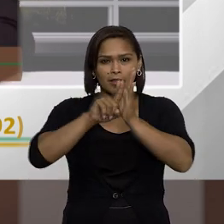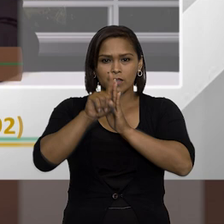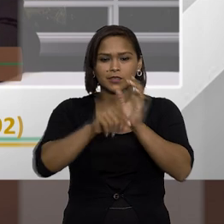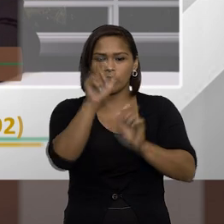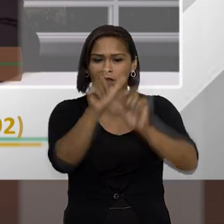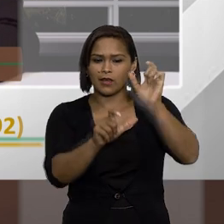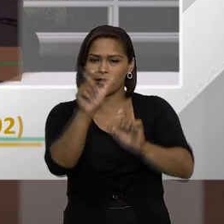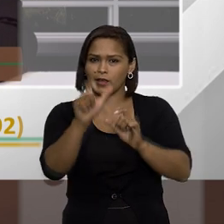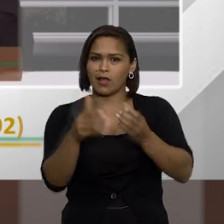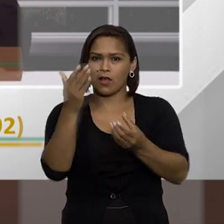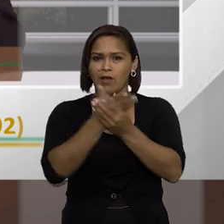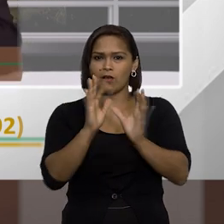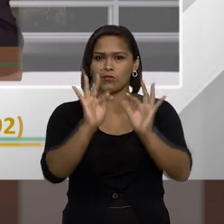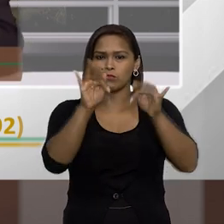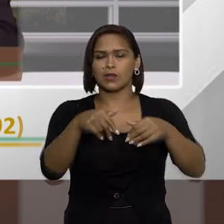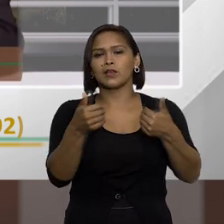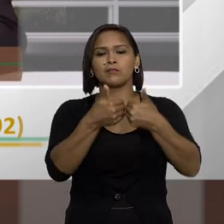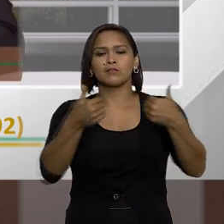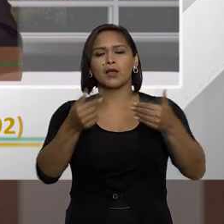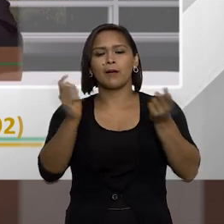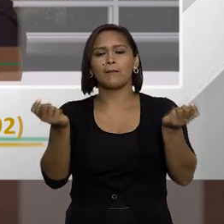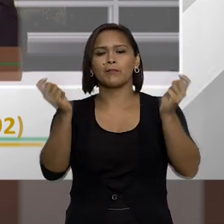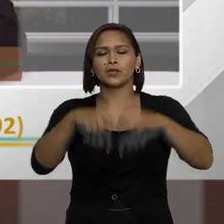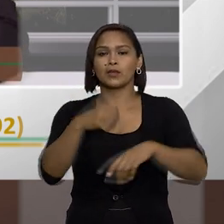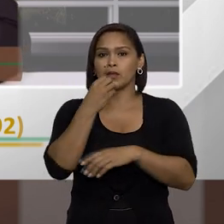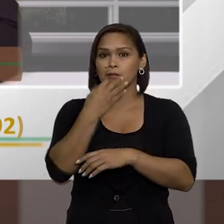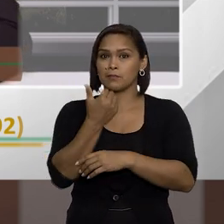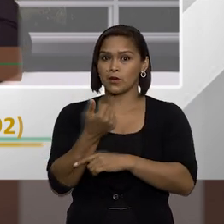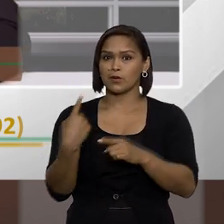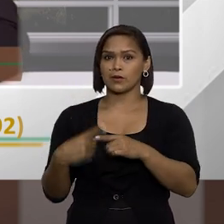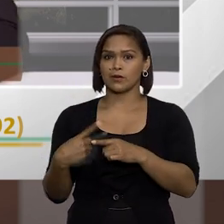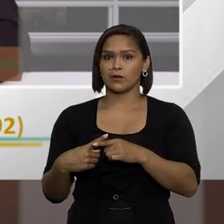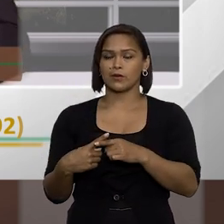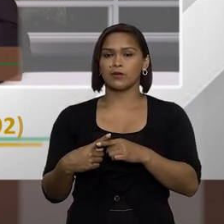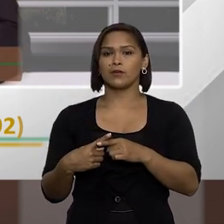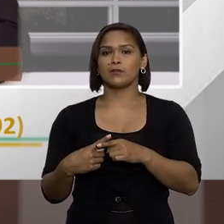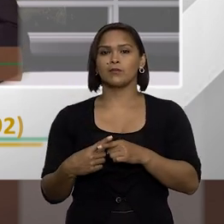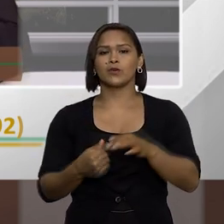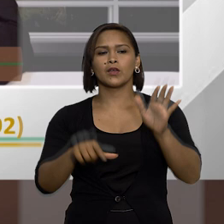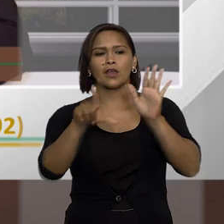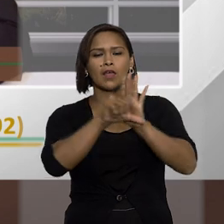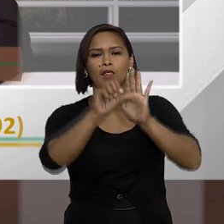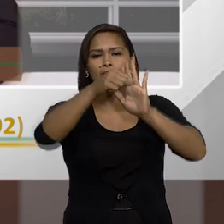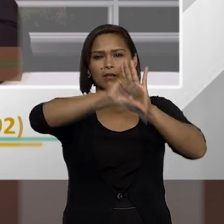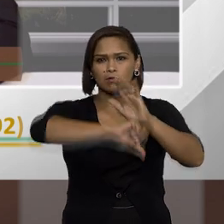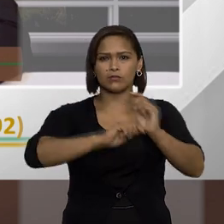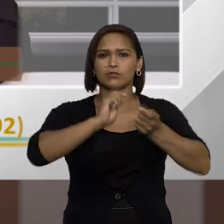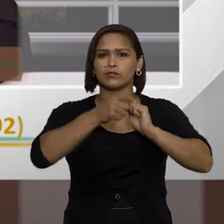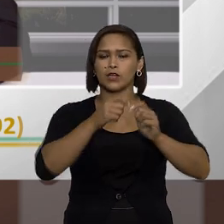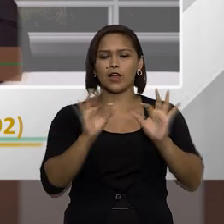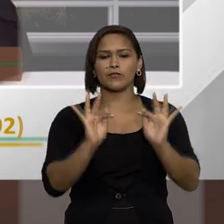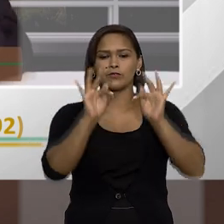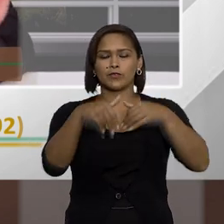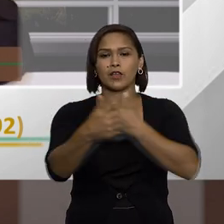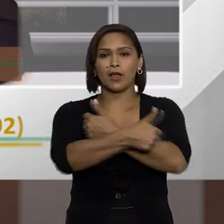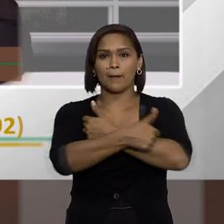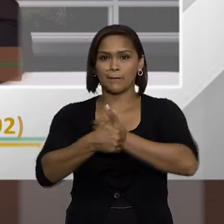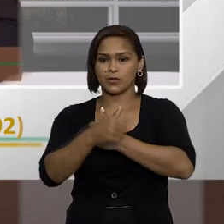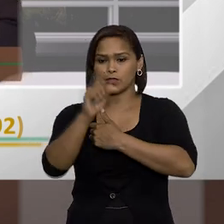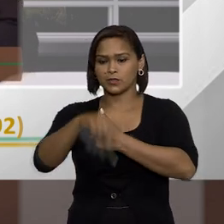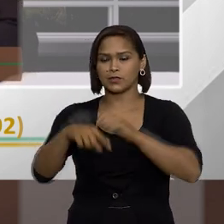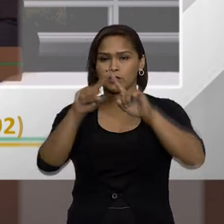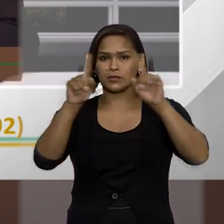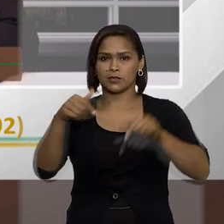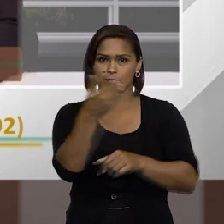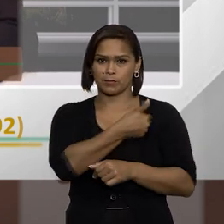analisado cada caso concreto abre margem para uma possibilidade muito boa porque a ação a improbidade ela tem por finalidade a moralização